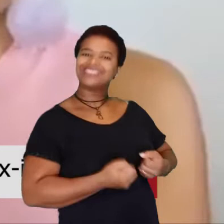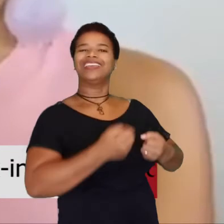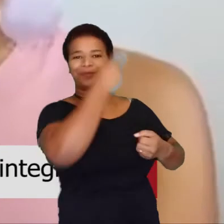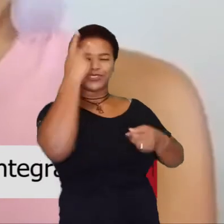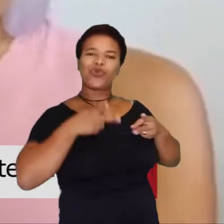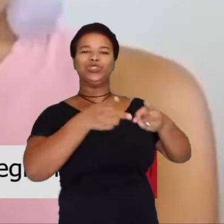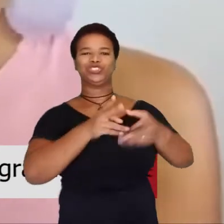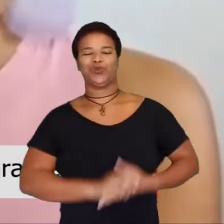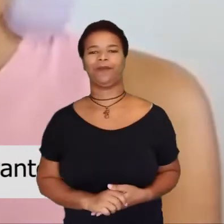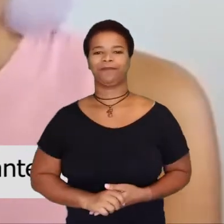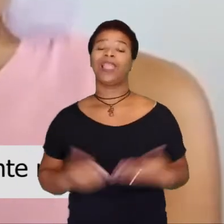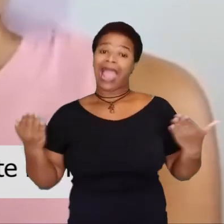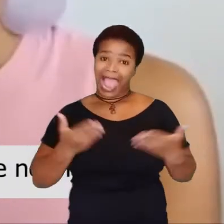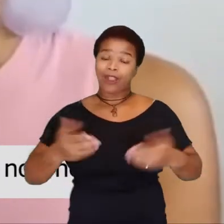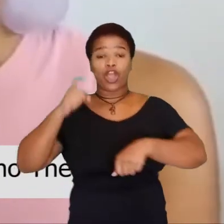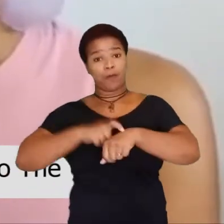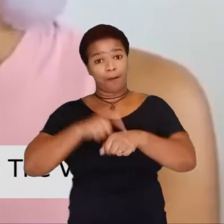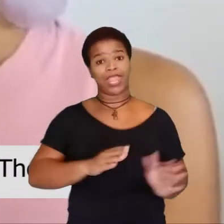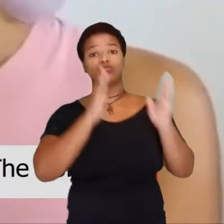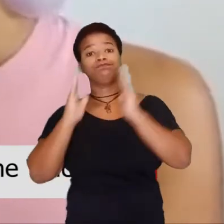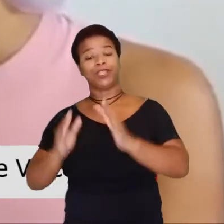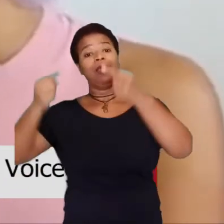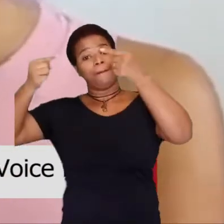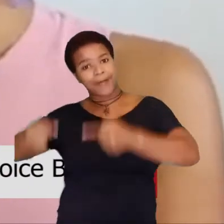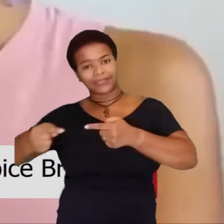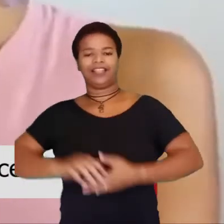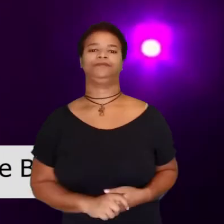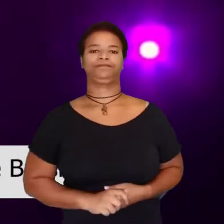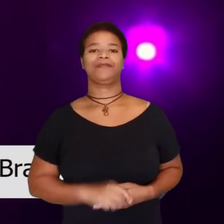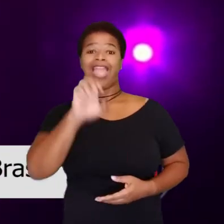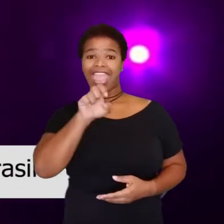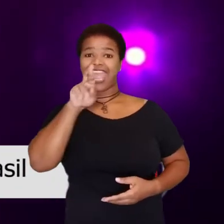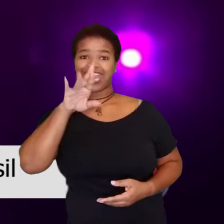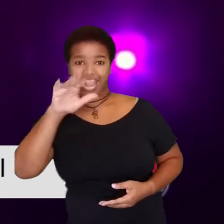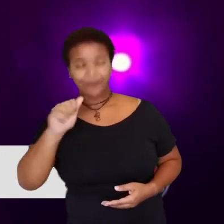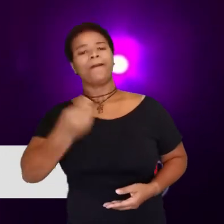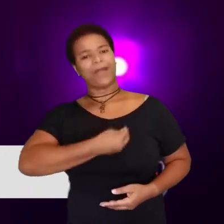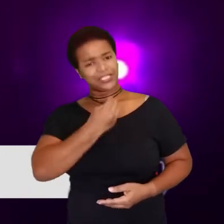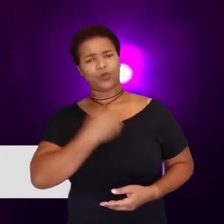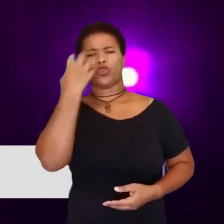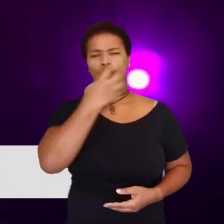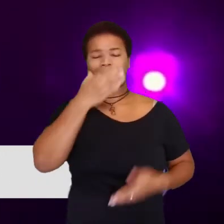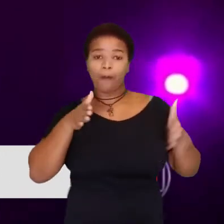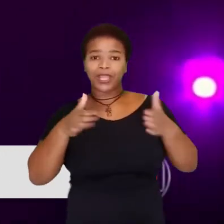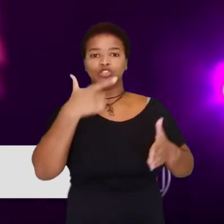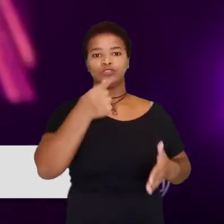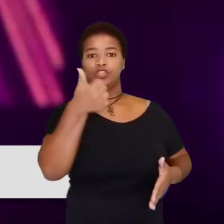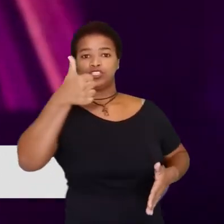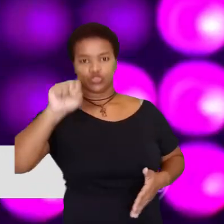continuar na disputa. Ela segue agora na fase das batalhas. Érica Timóteo fez parte do Coral em